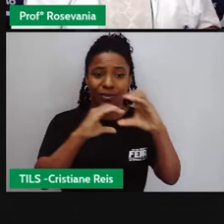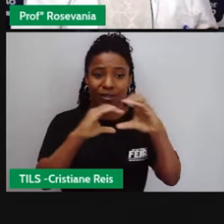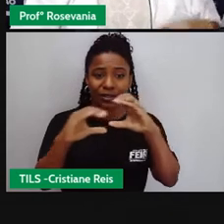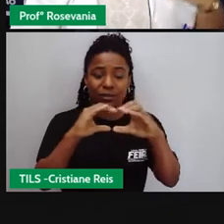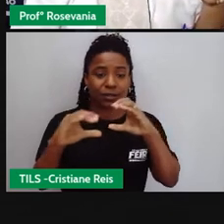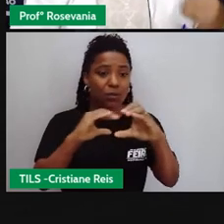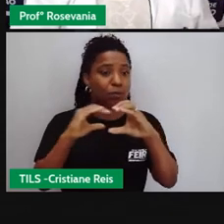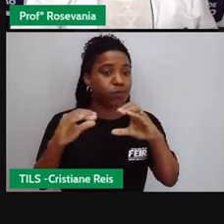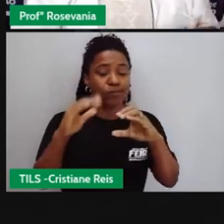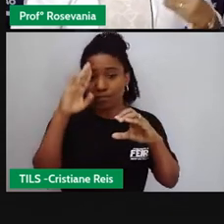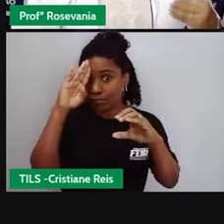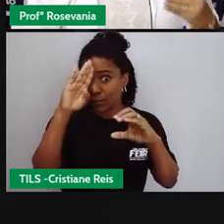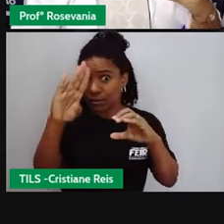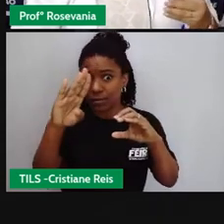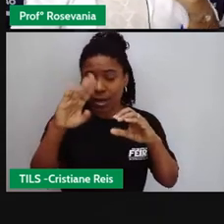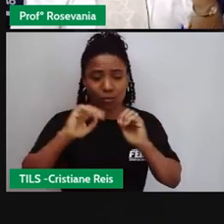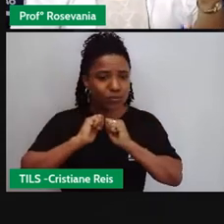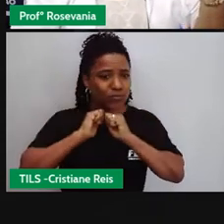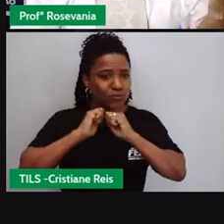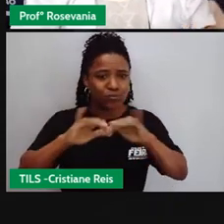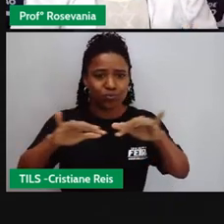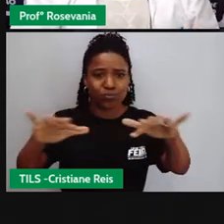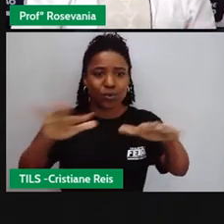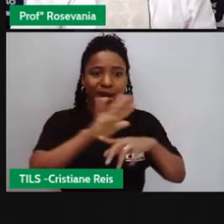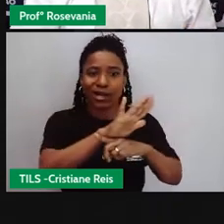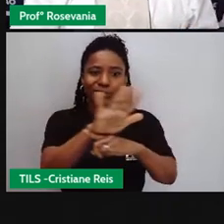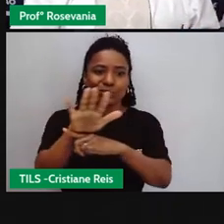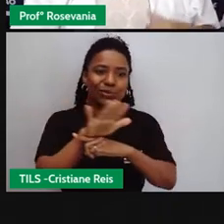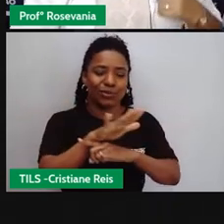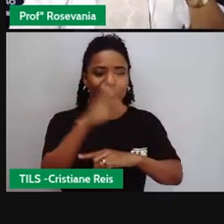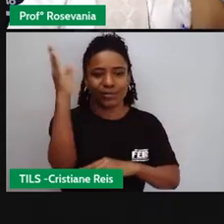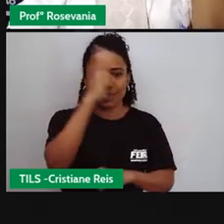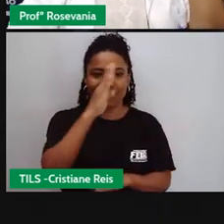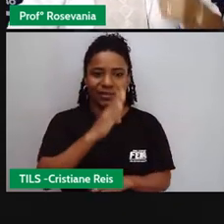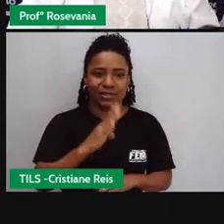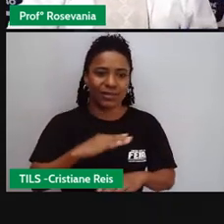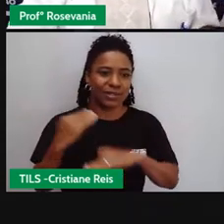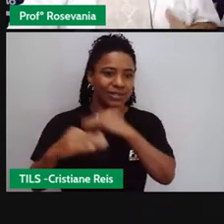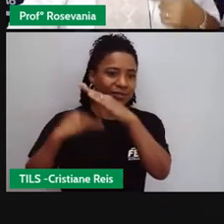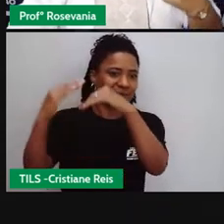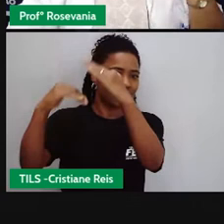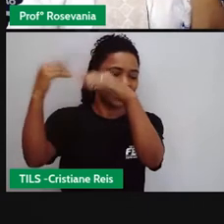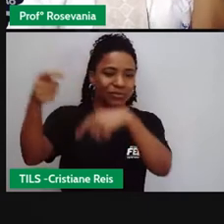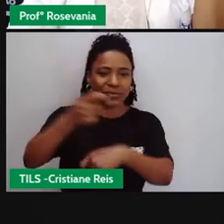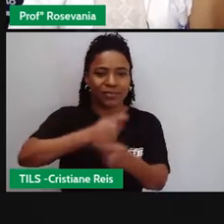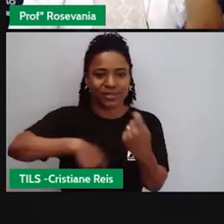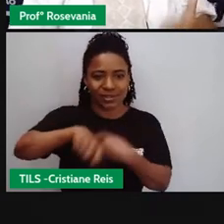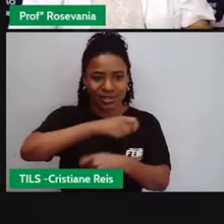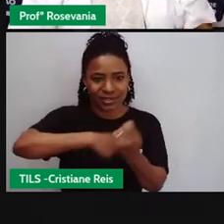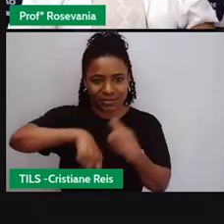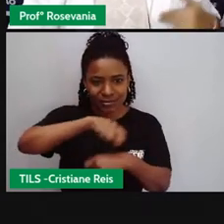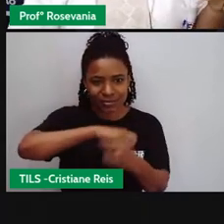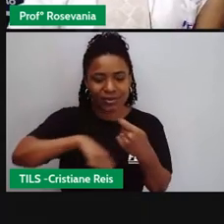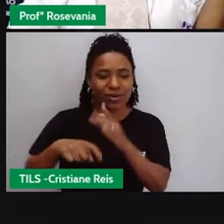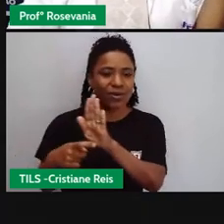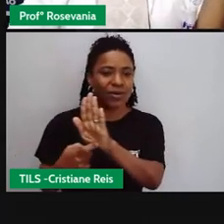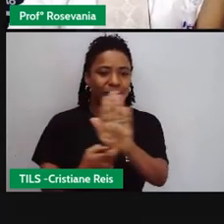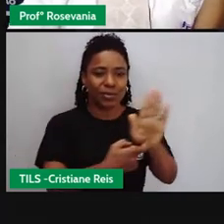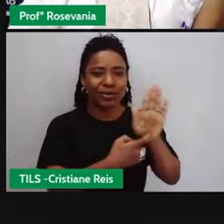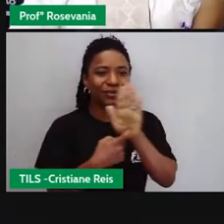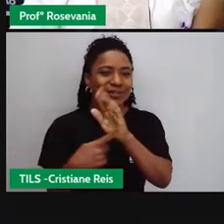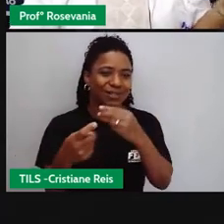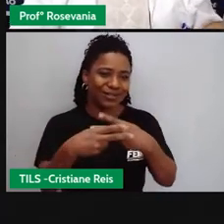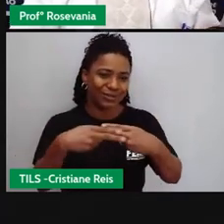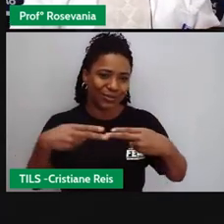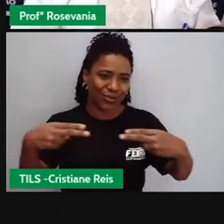eles trouxeram muito desenvolvimento para o país eu passei a comercializar eu passei a mostrar meus produtos